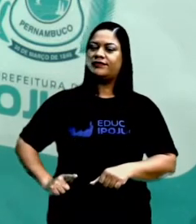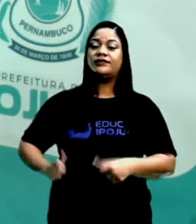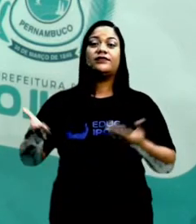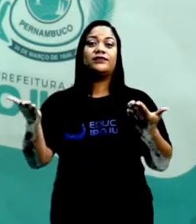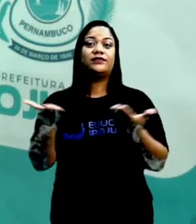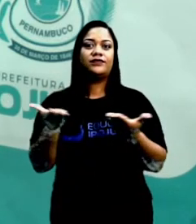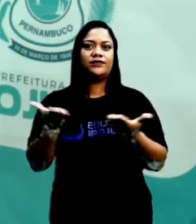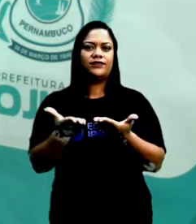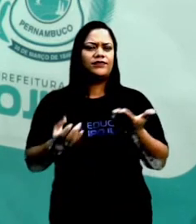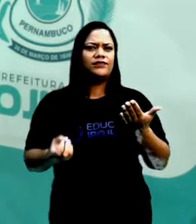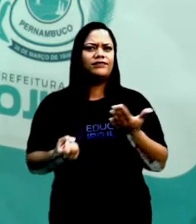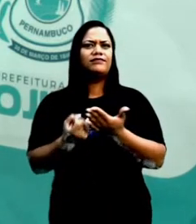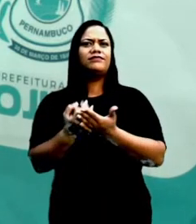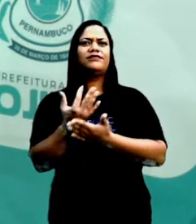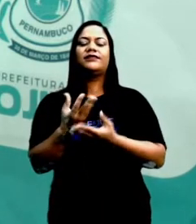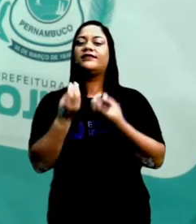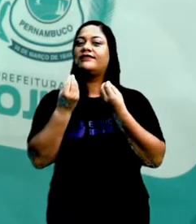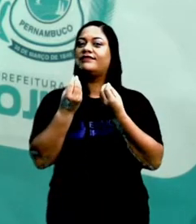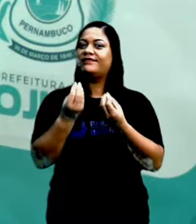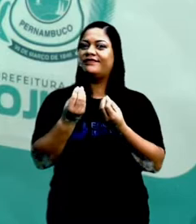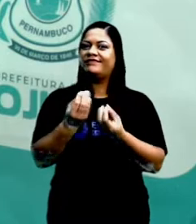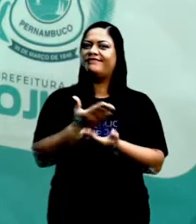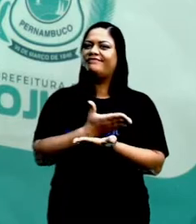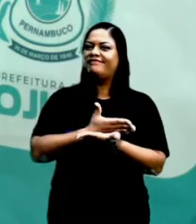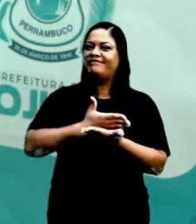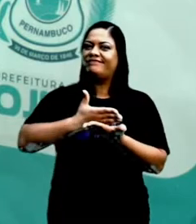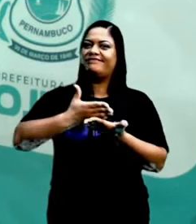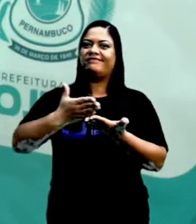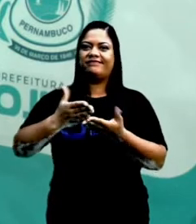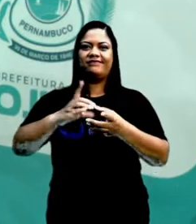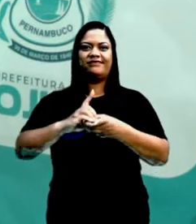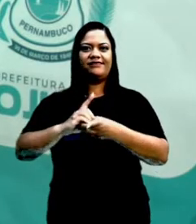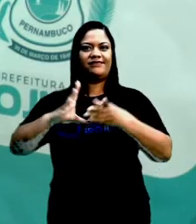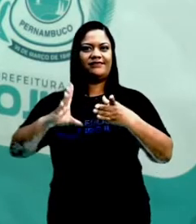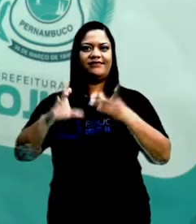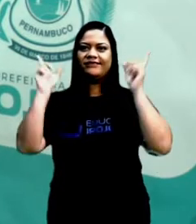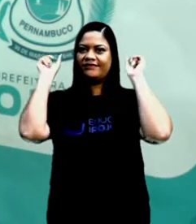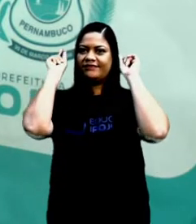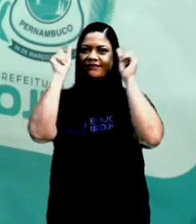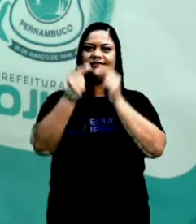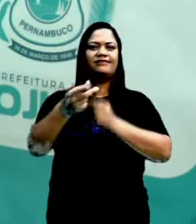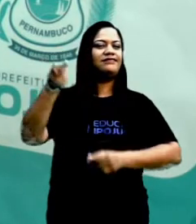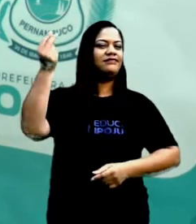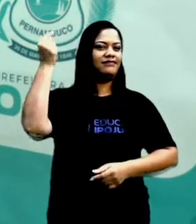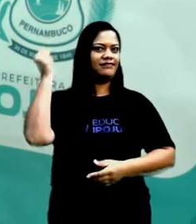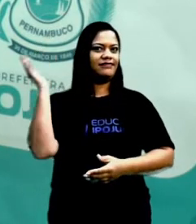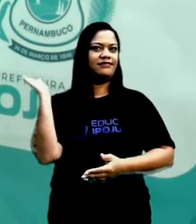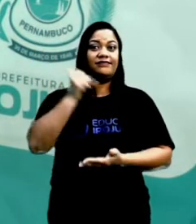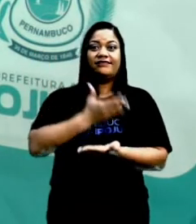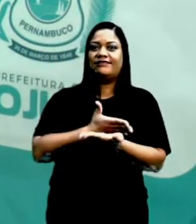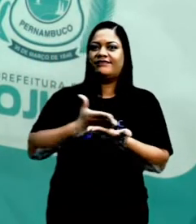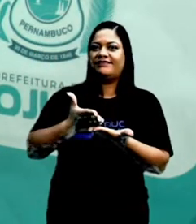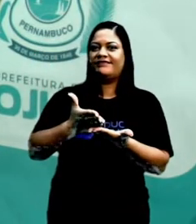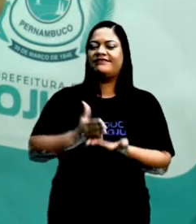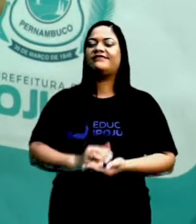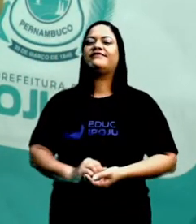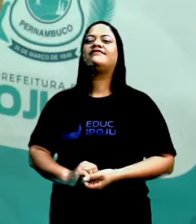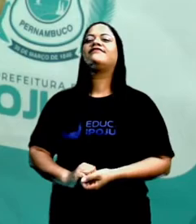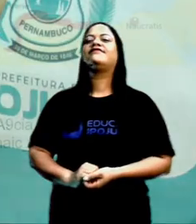hoje descobrir como é que a democracia vai surgir ali na Grécia Antiga. Vamos para a aula, então? Vamos lá.